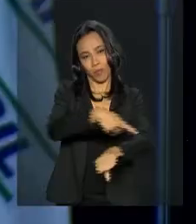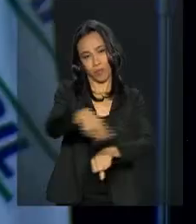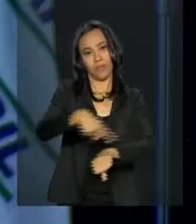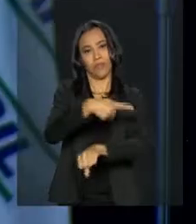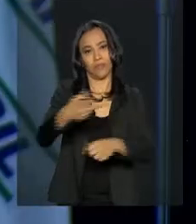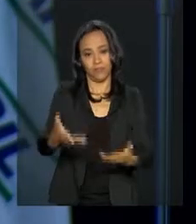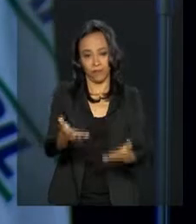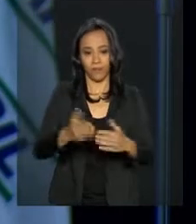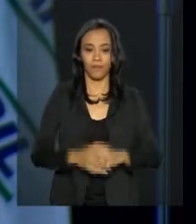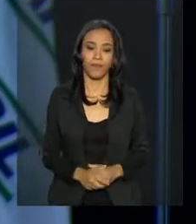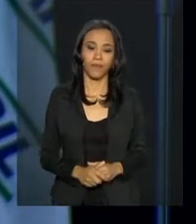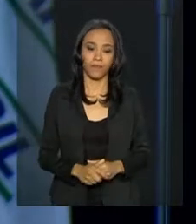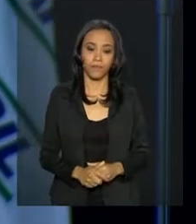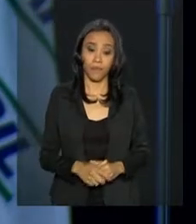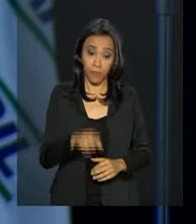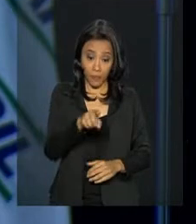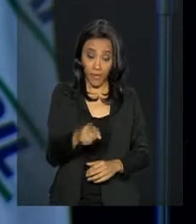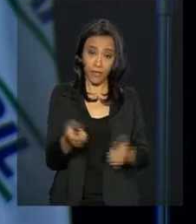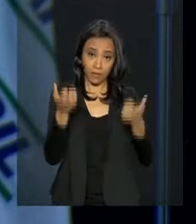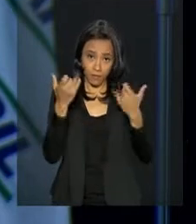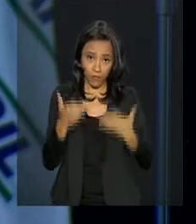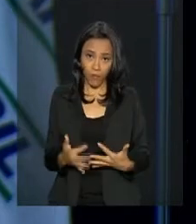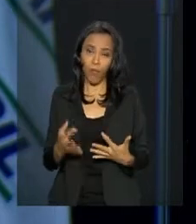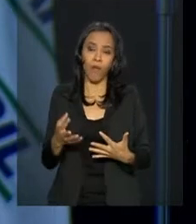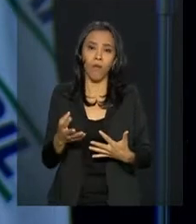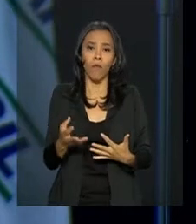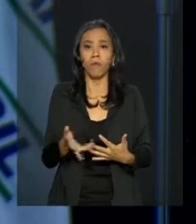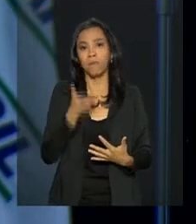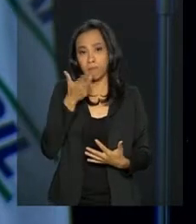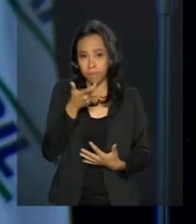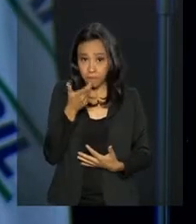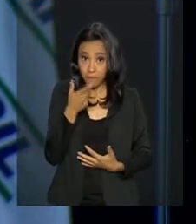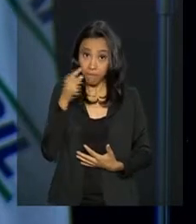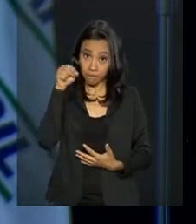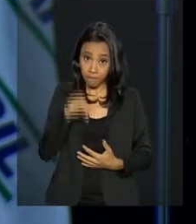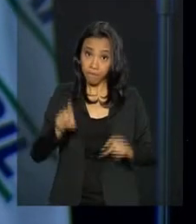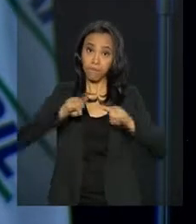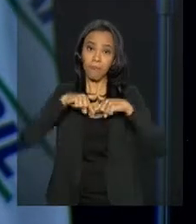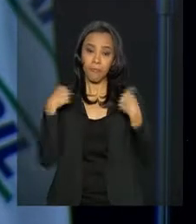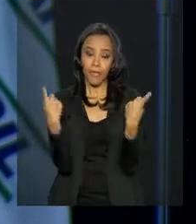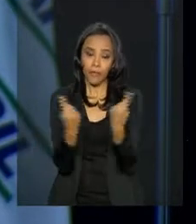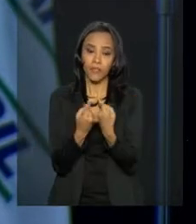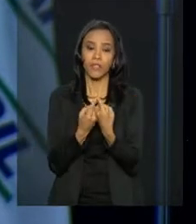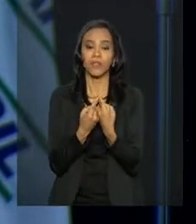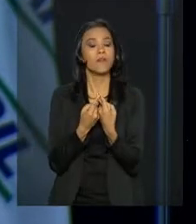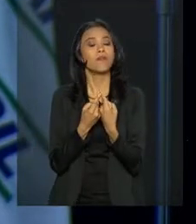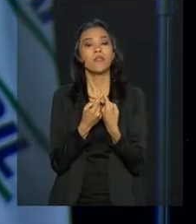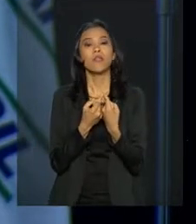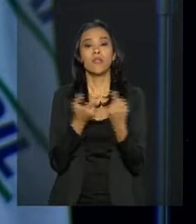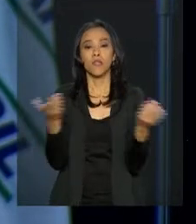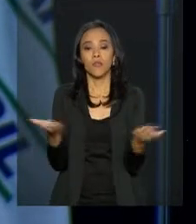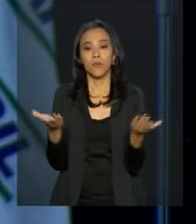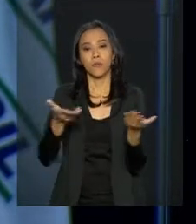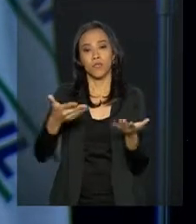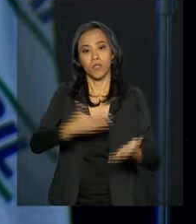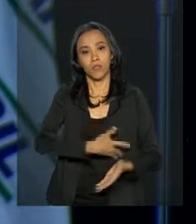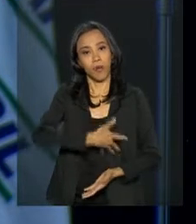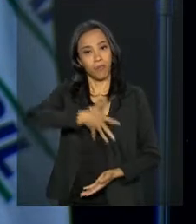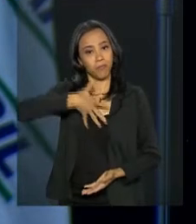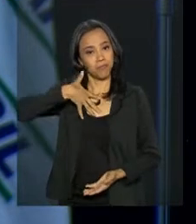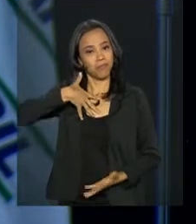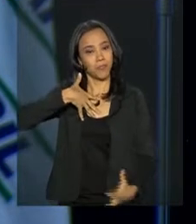país. Mas eu quero dizer com muita franqueza que esta reunião e esta homenagem, que eu percebo